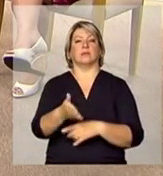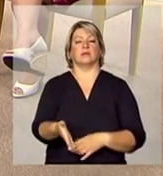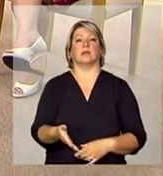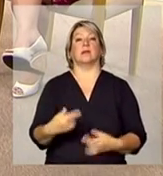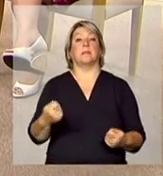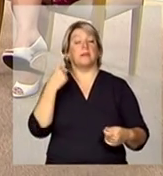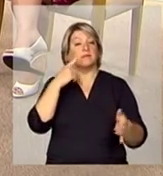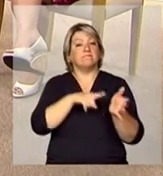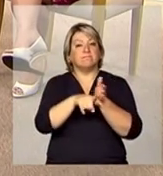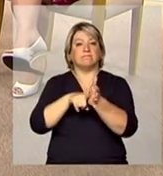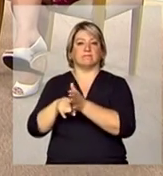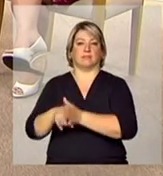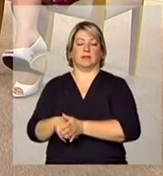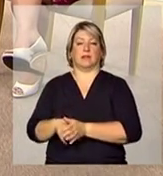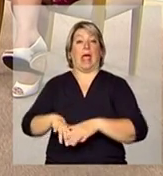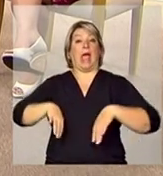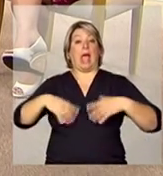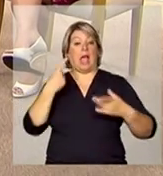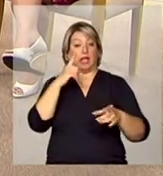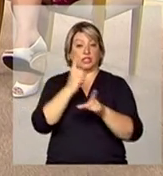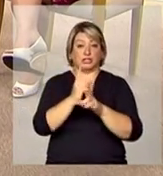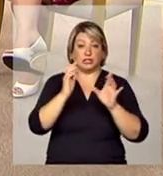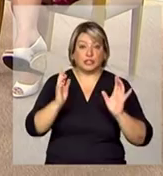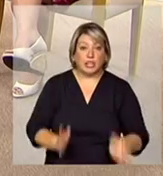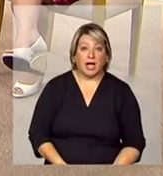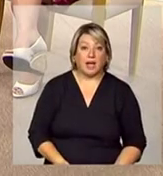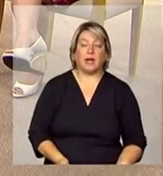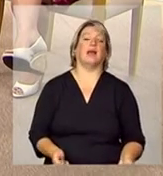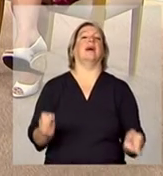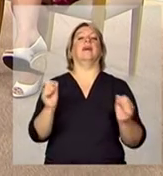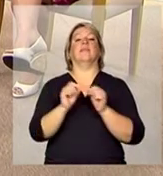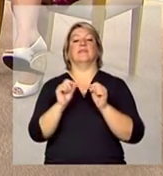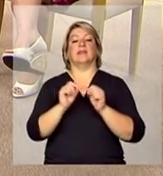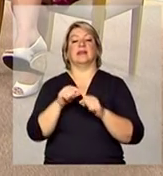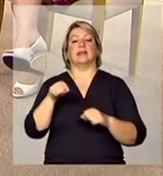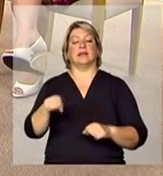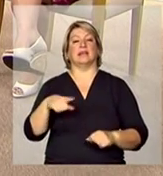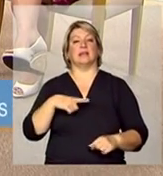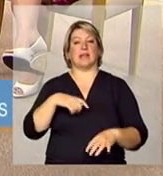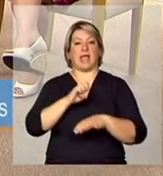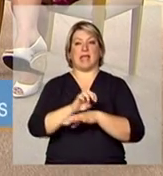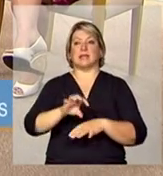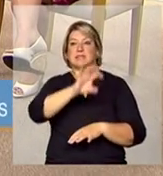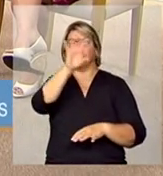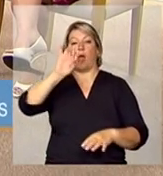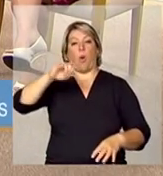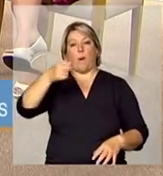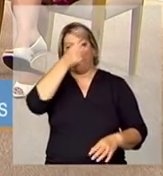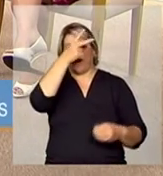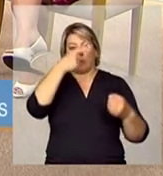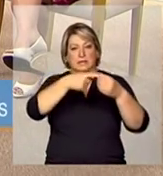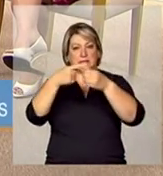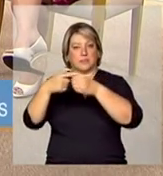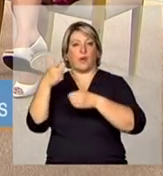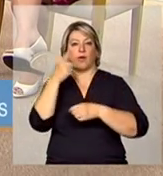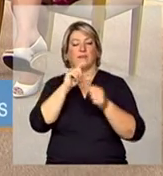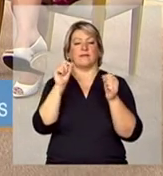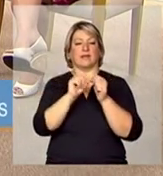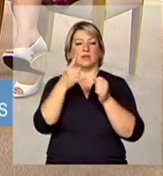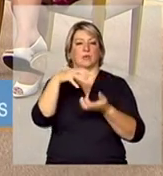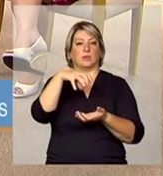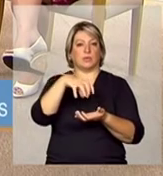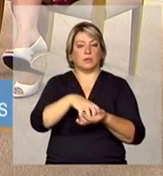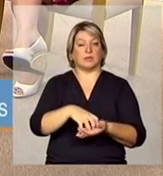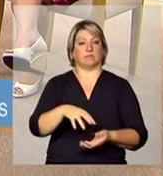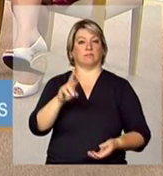diagnóstico e a partir desse diagnóstico que a gente monte que esse estado ou que esse município consiga montar uma equipe de referência para refletir